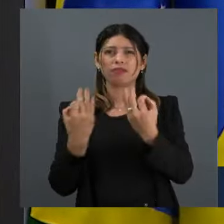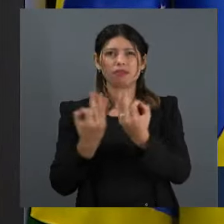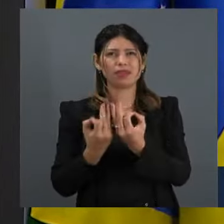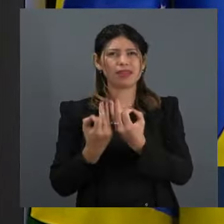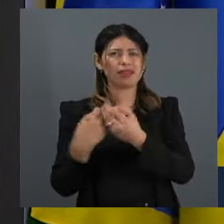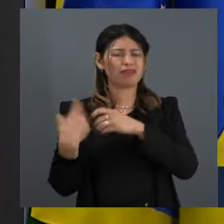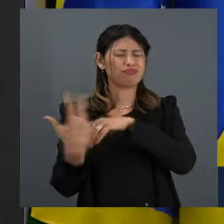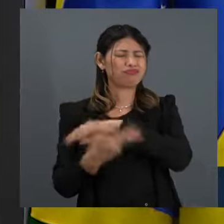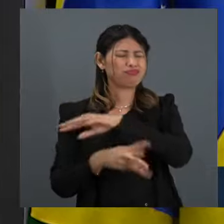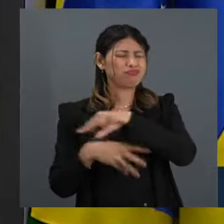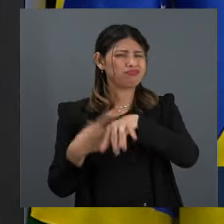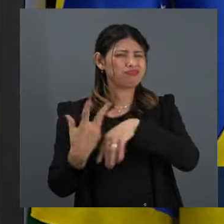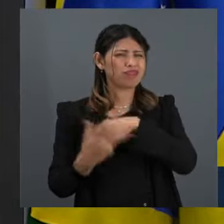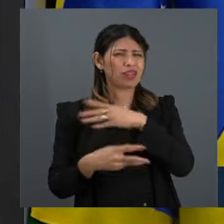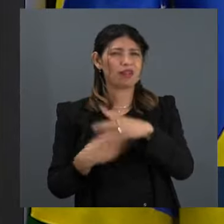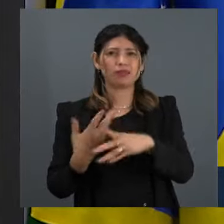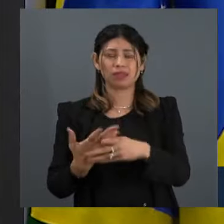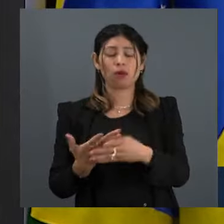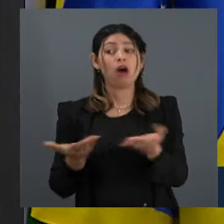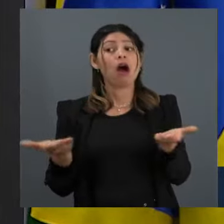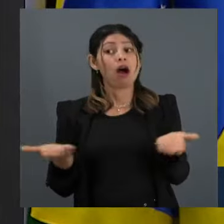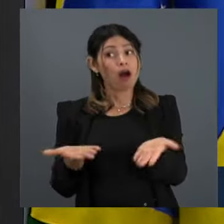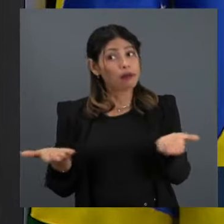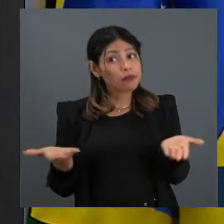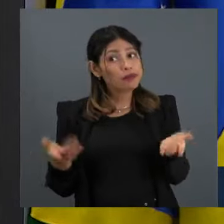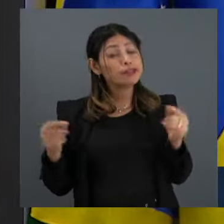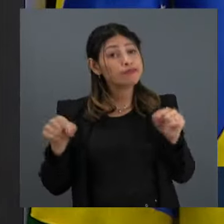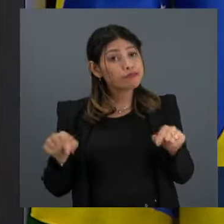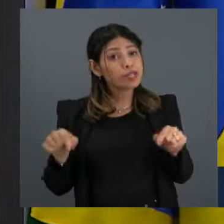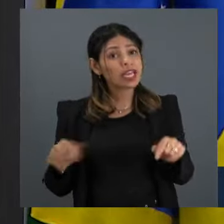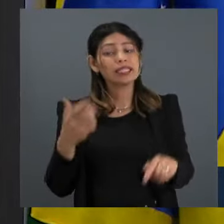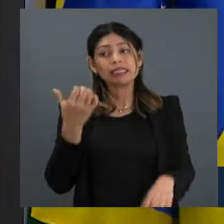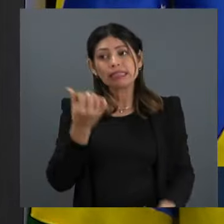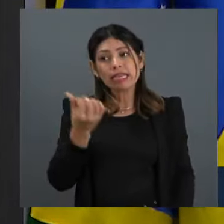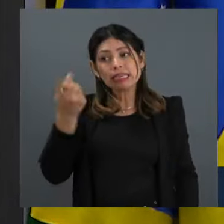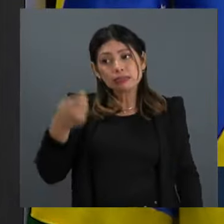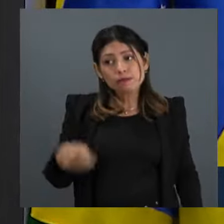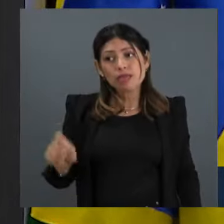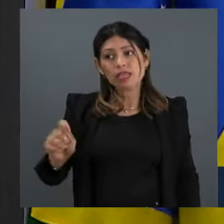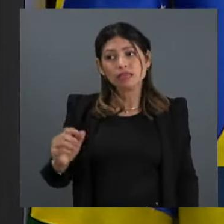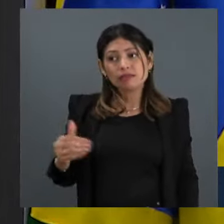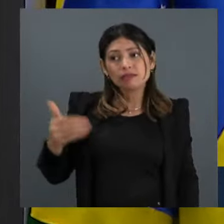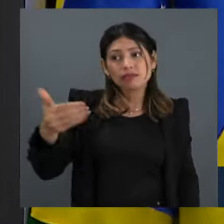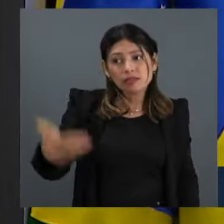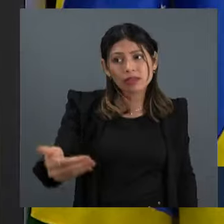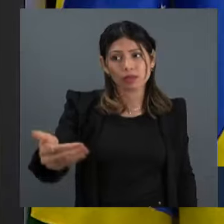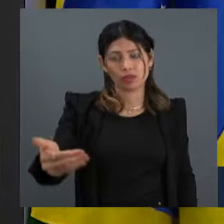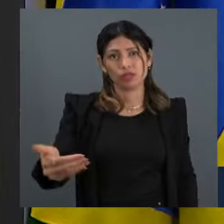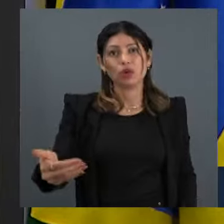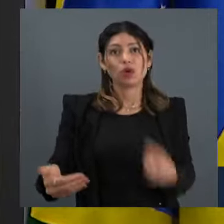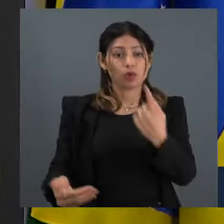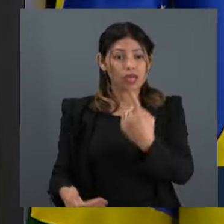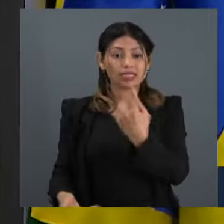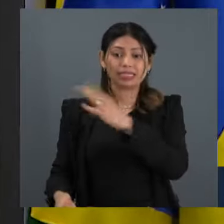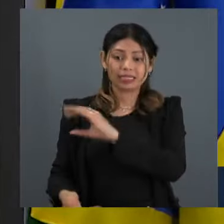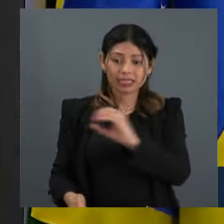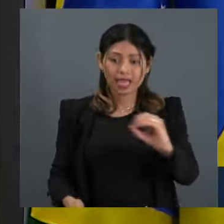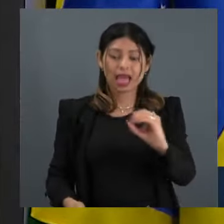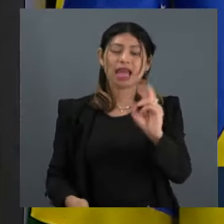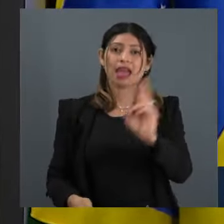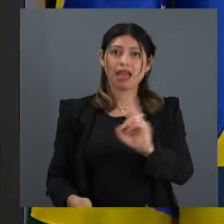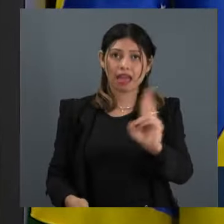tragédia social. Veja o que está acontecendo agora, seis meses depois. R$,00 do Bolsa Família.